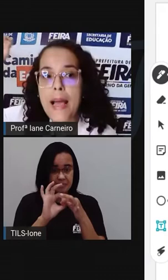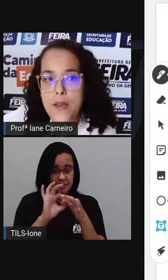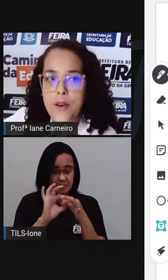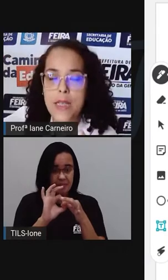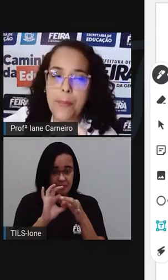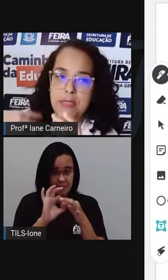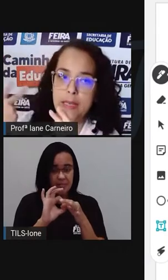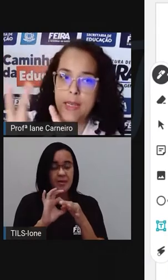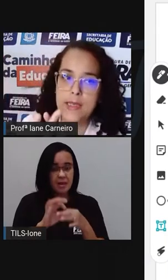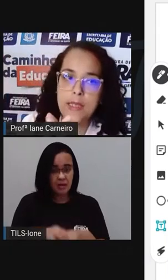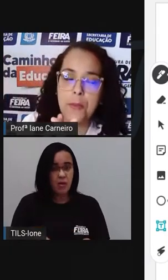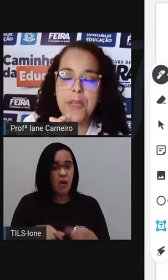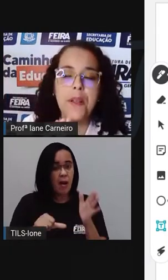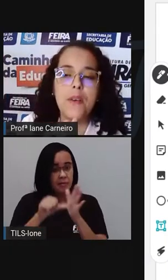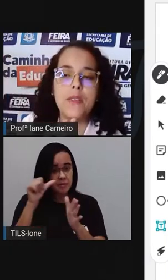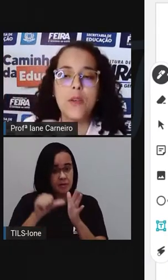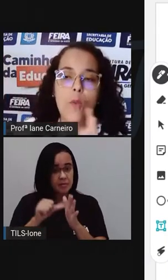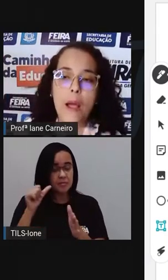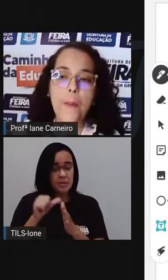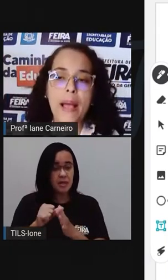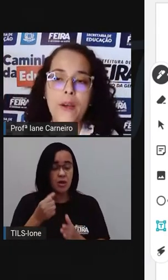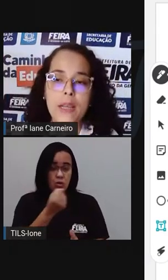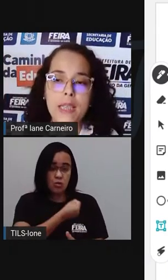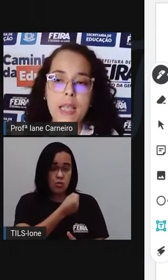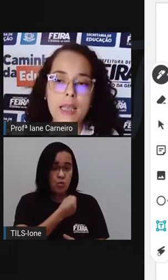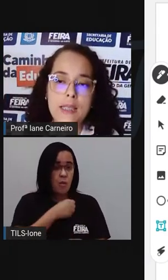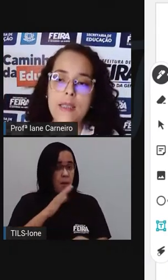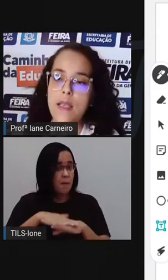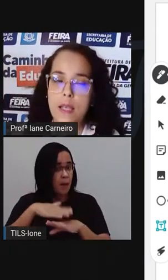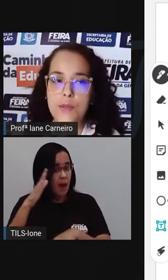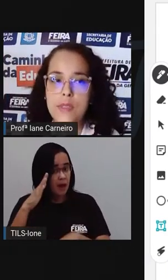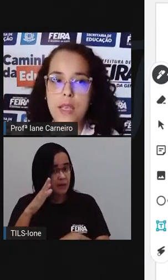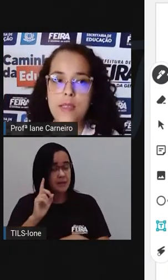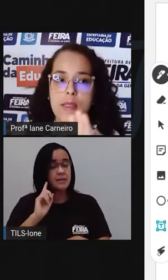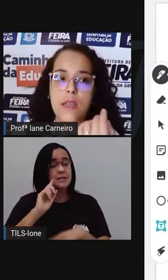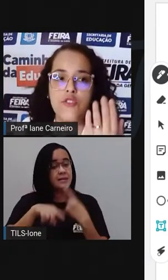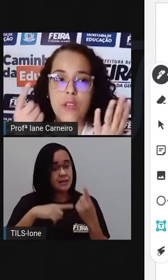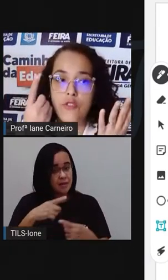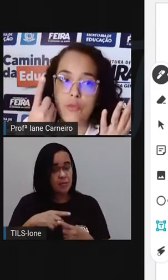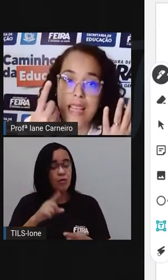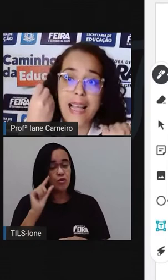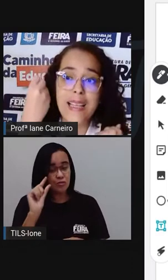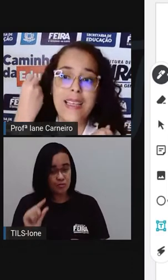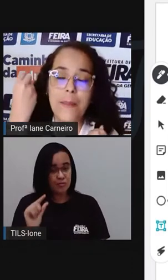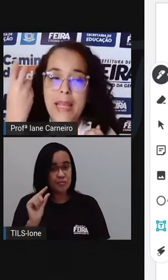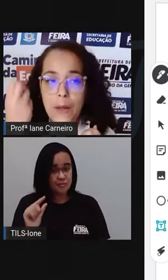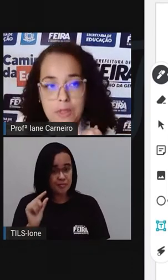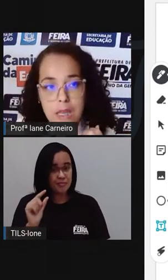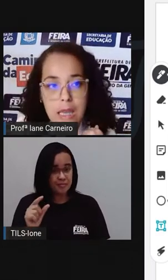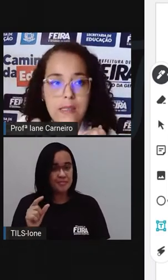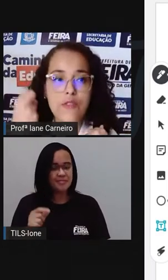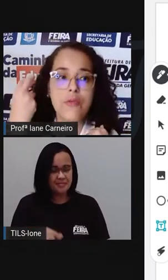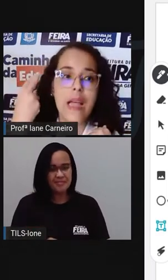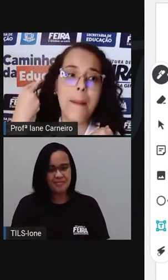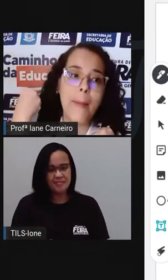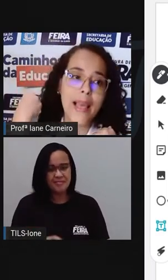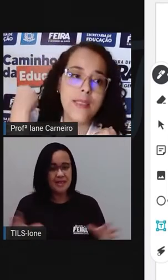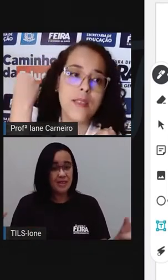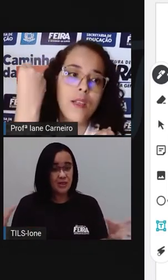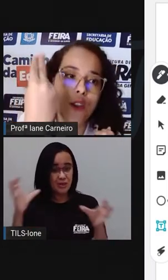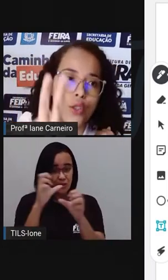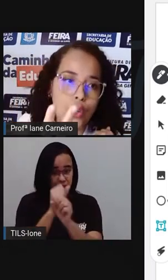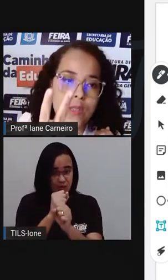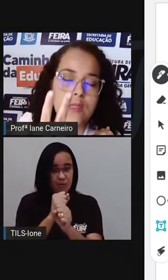número maior e depois acrescenta o menor. Então qual é o maior aqui deles? É o seis. Então a gente vai juntar, pegar o seis e juntar